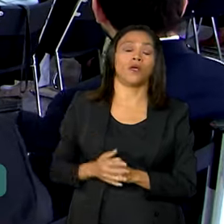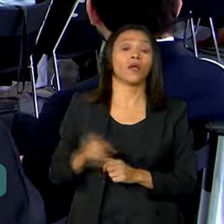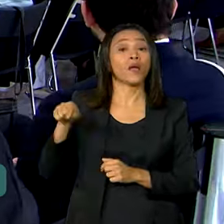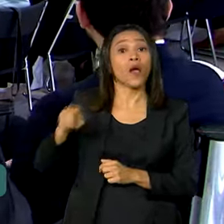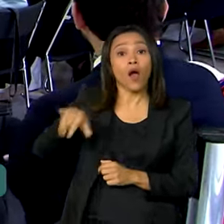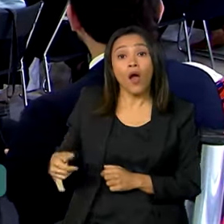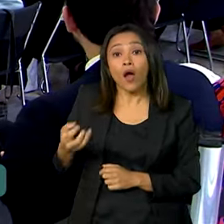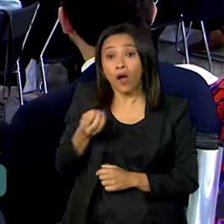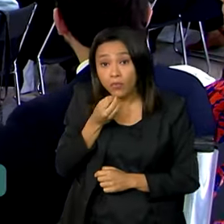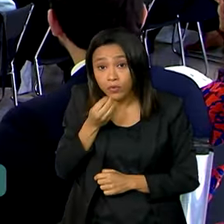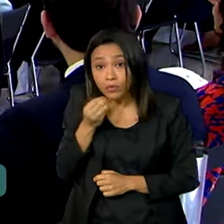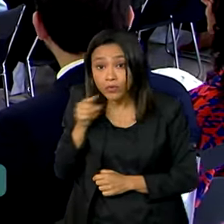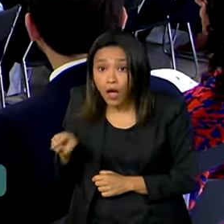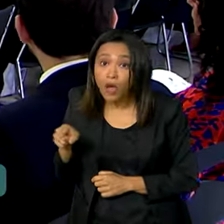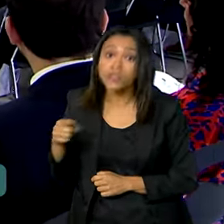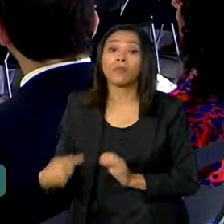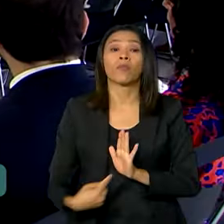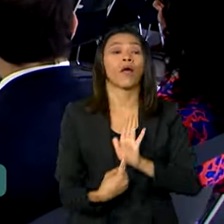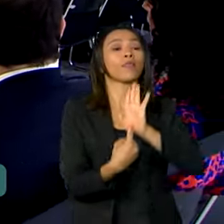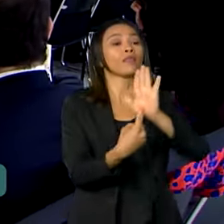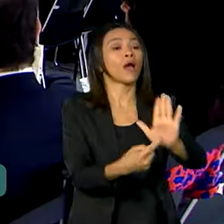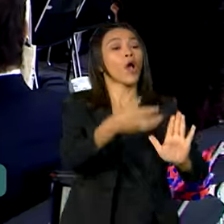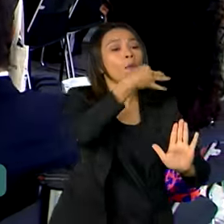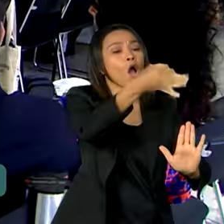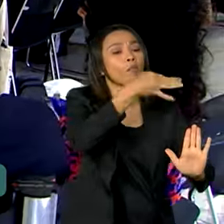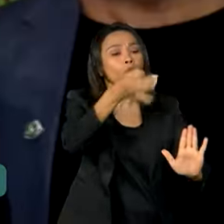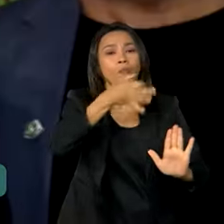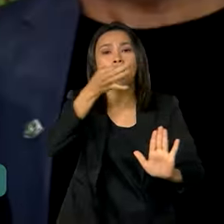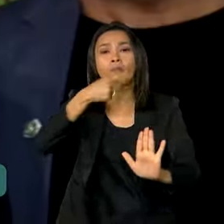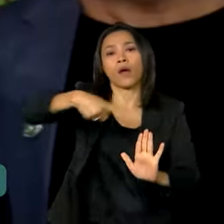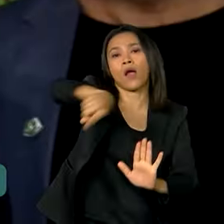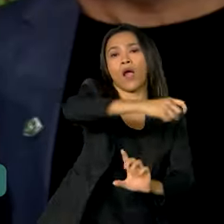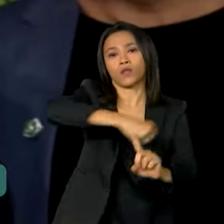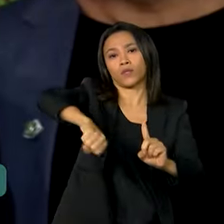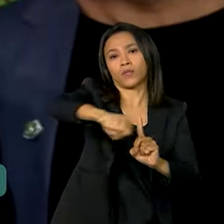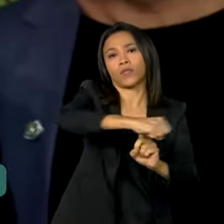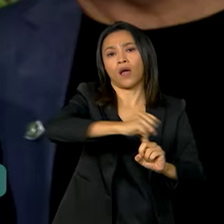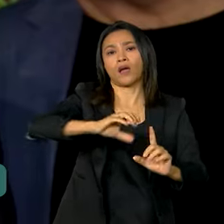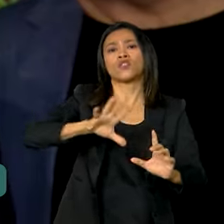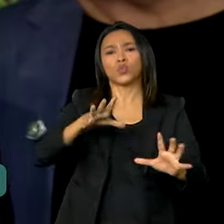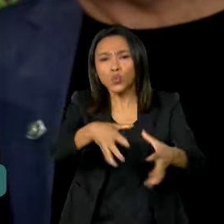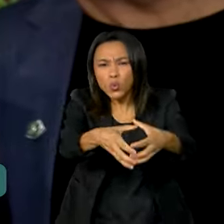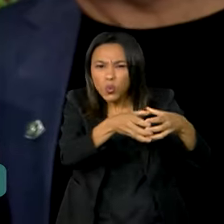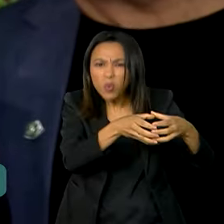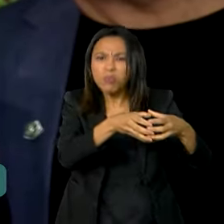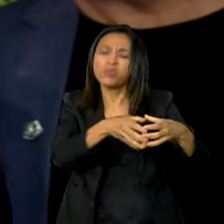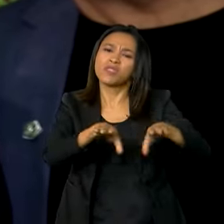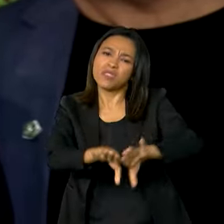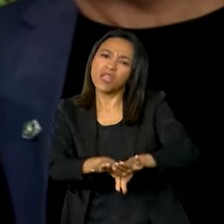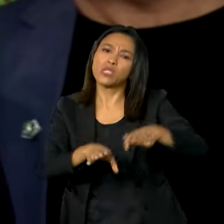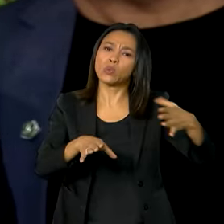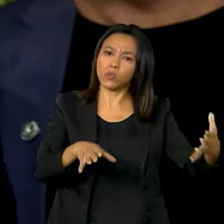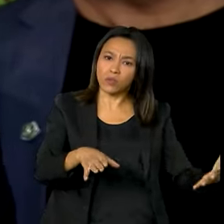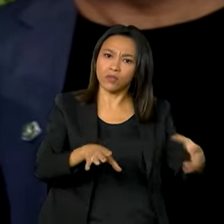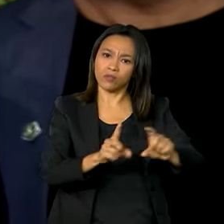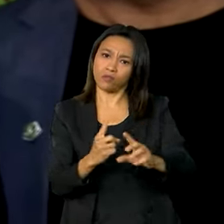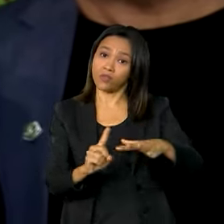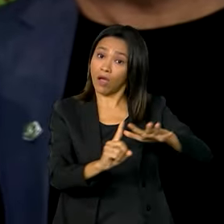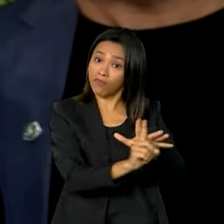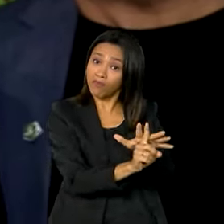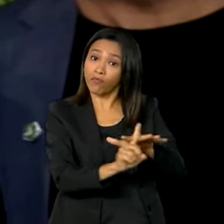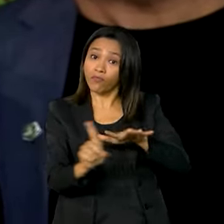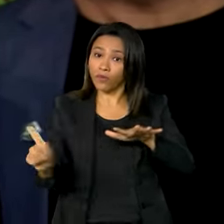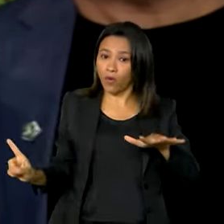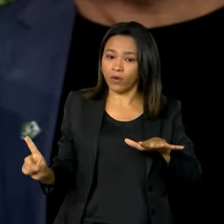oportunidade para dar voz a milhares de pessoas excluídas. Esse documento que foi construído por mais de 300 lideranças do